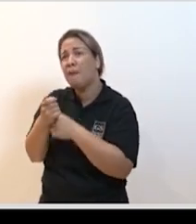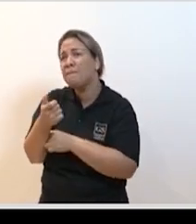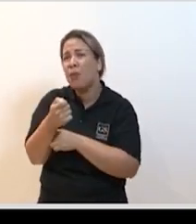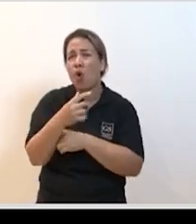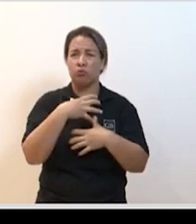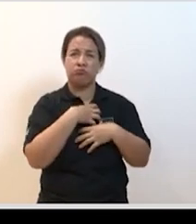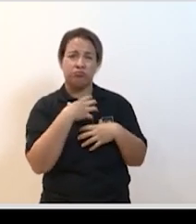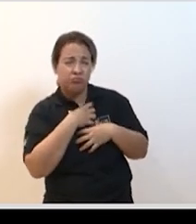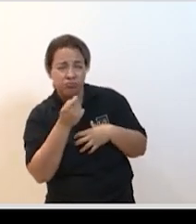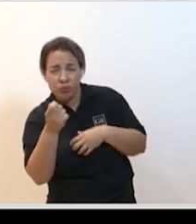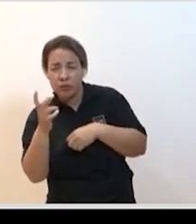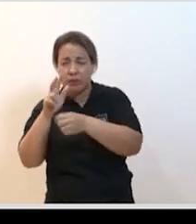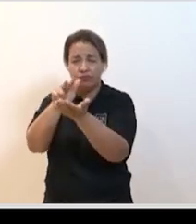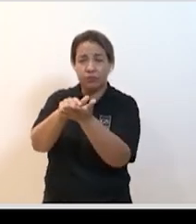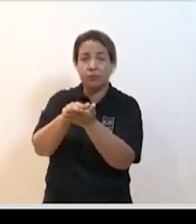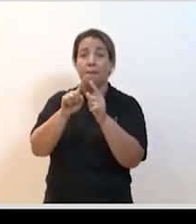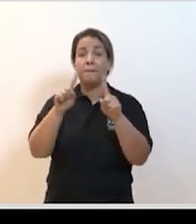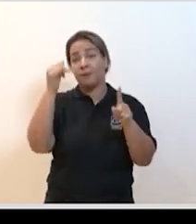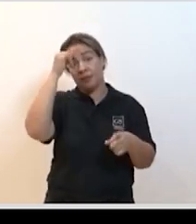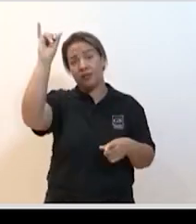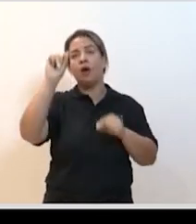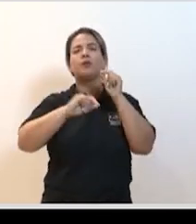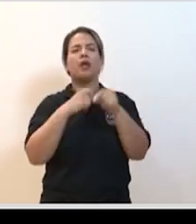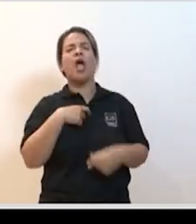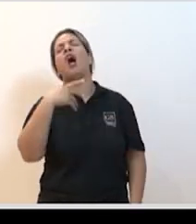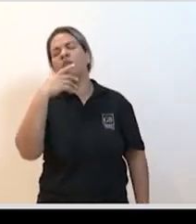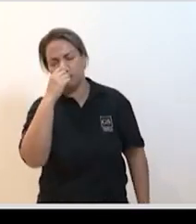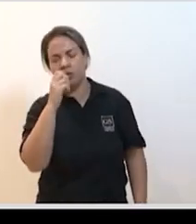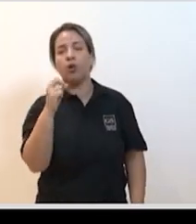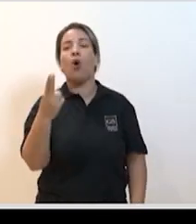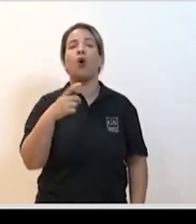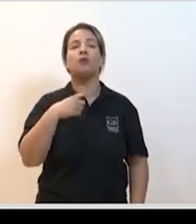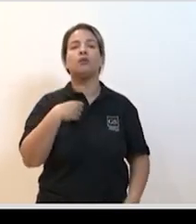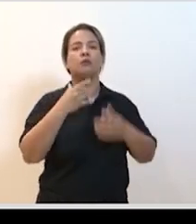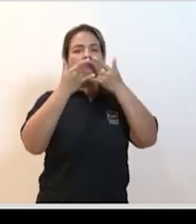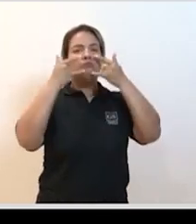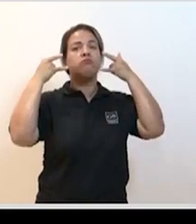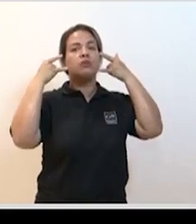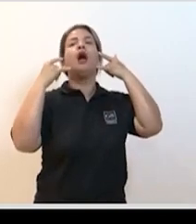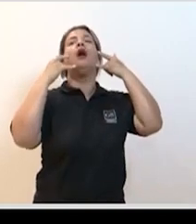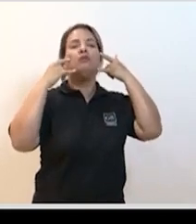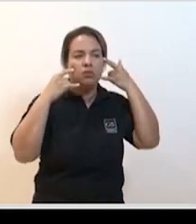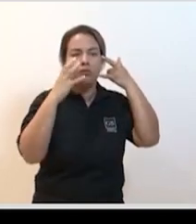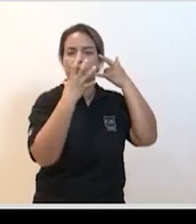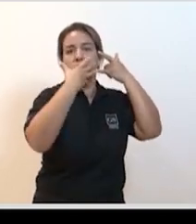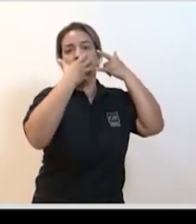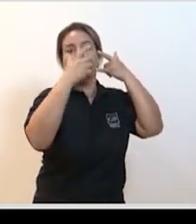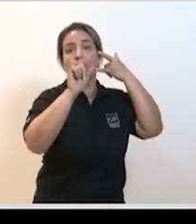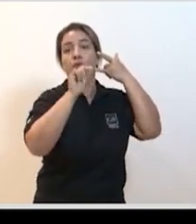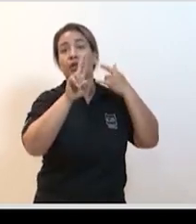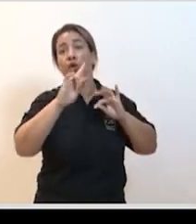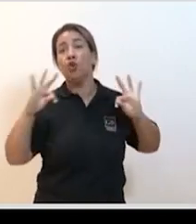projetem as suas secreções respiratórias para o exterior se todo mundo usar máscara eventualmente